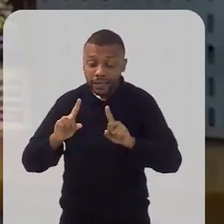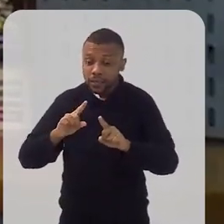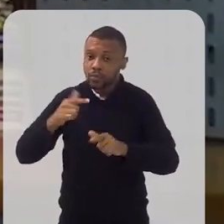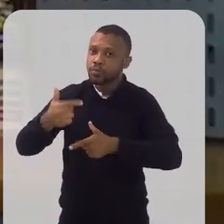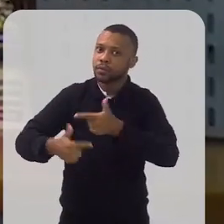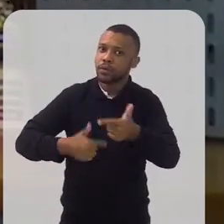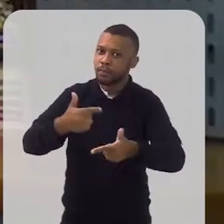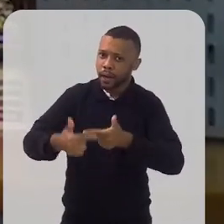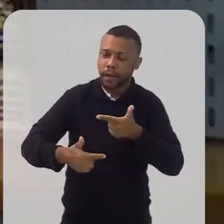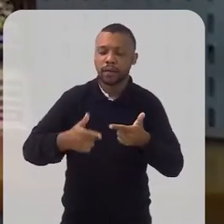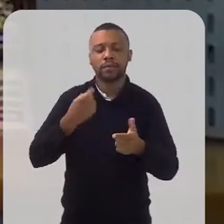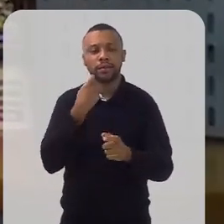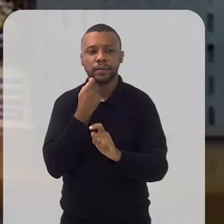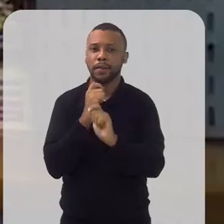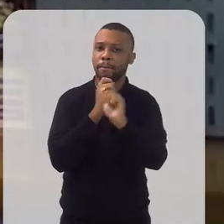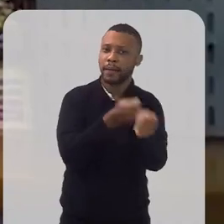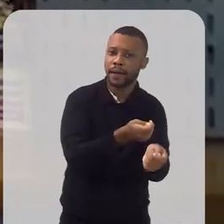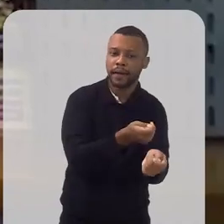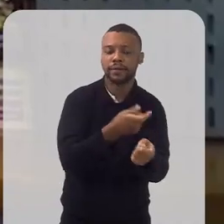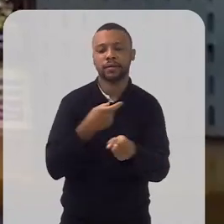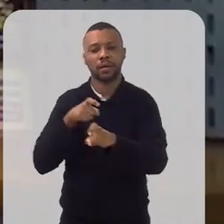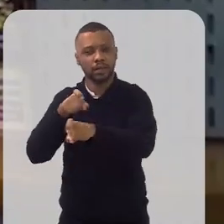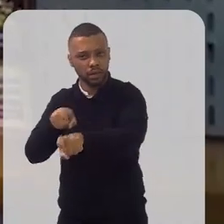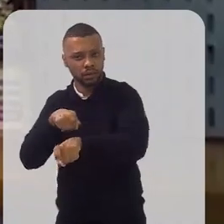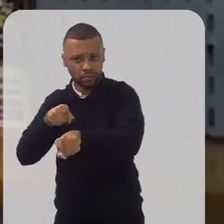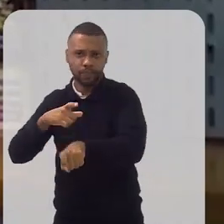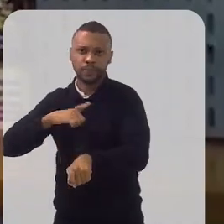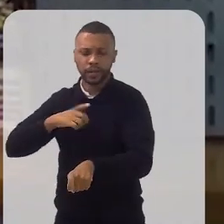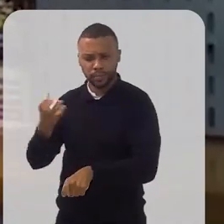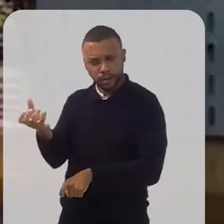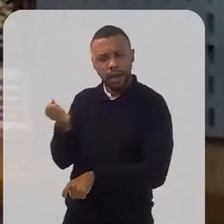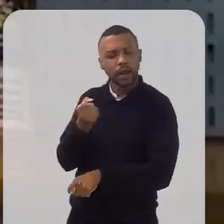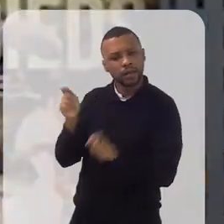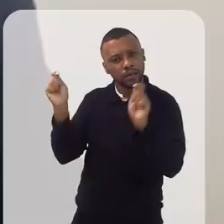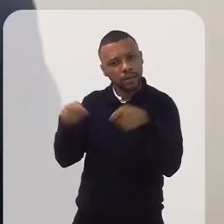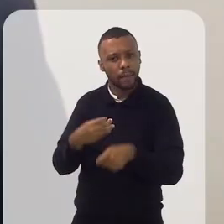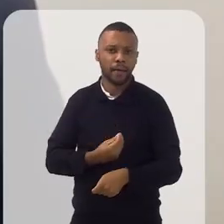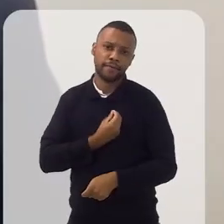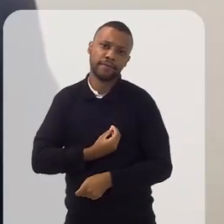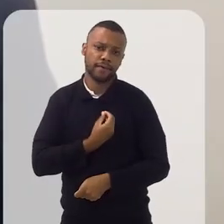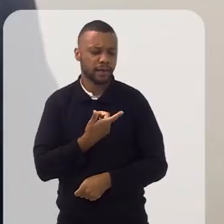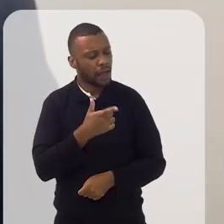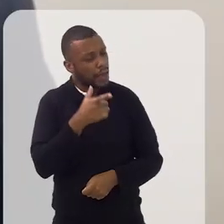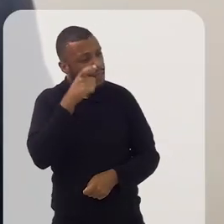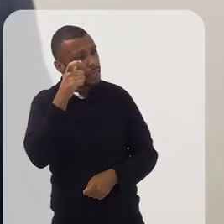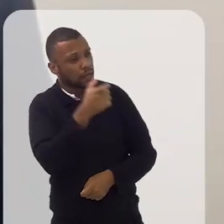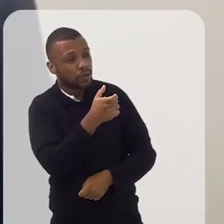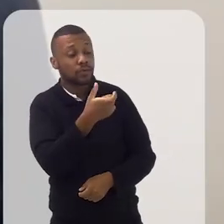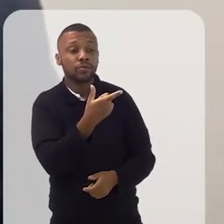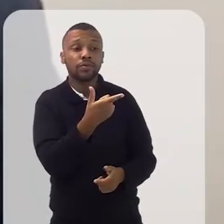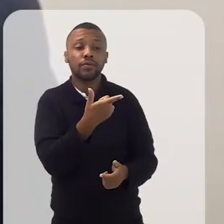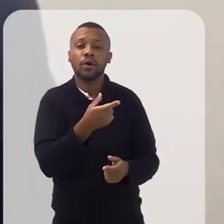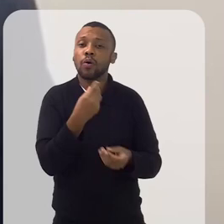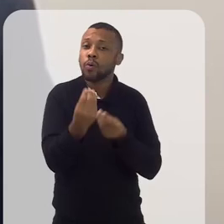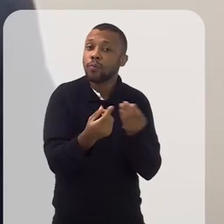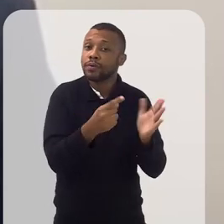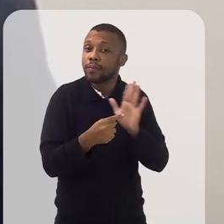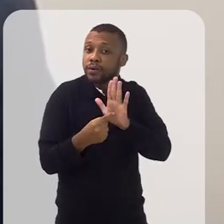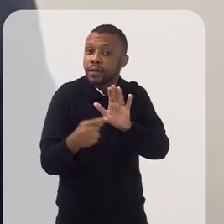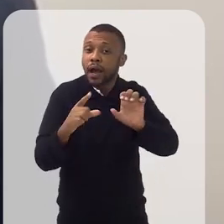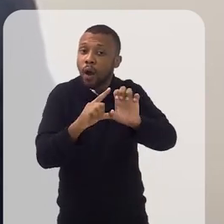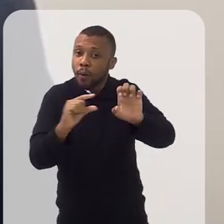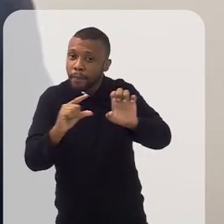têm na agricultura e na pesca fontes de renda para a sobrevivência. Isso é muito interessante também, a possibilidade de trazer o